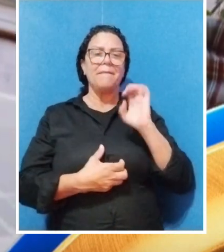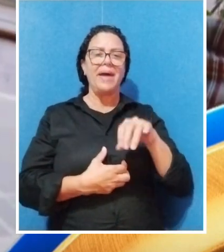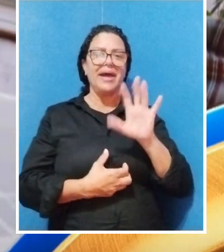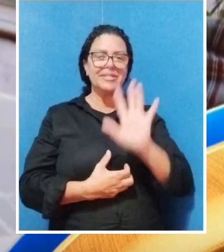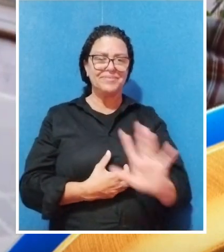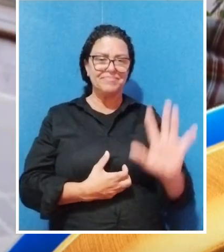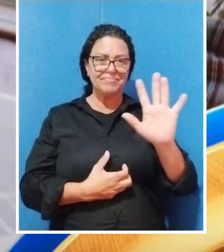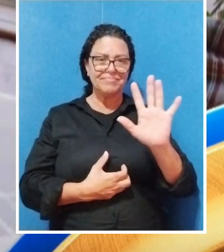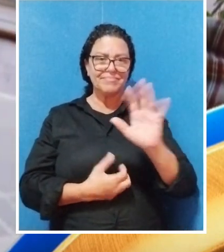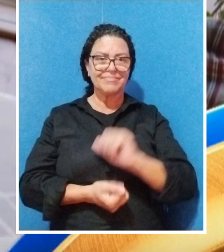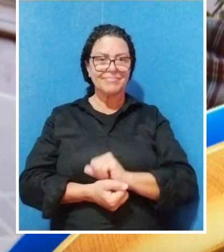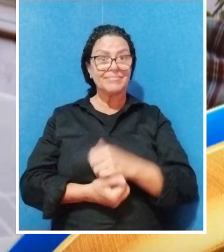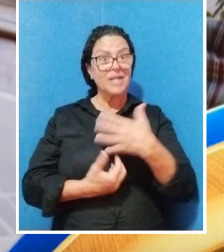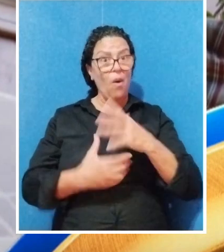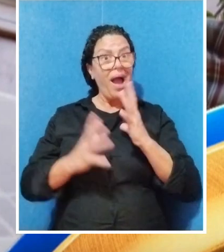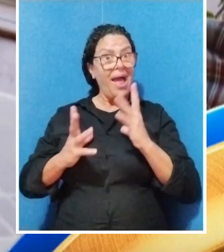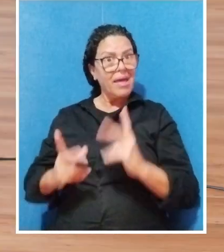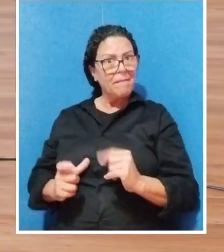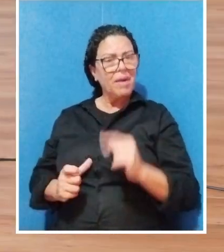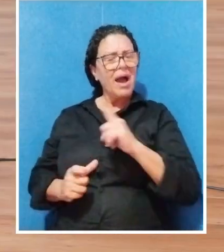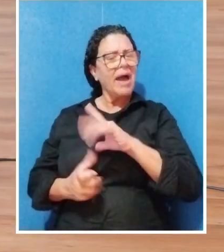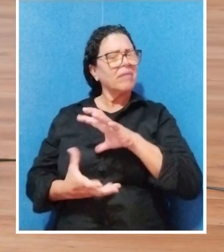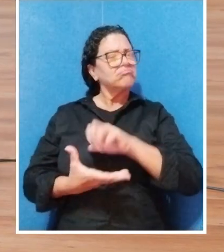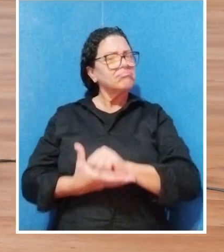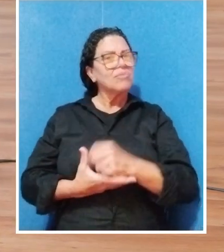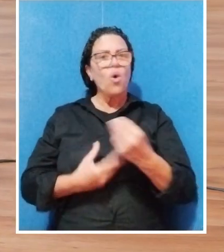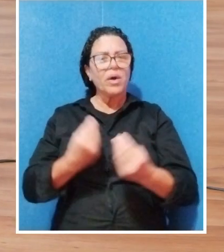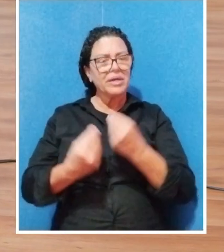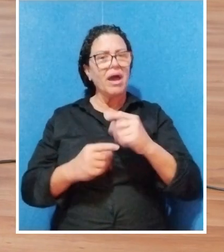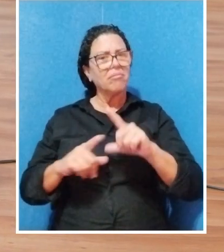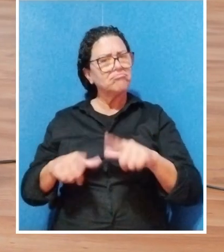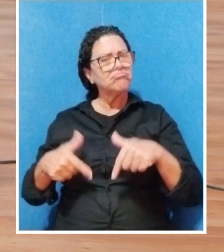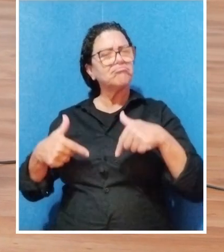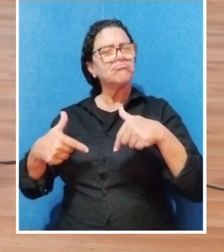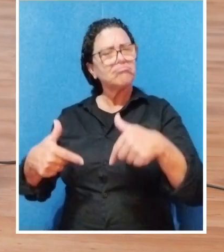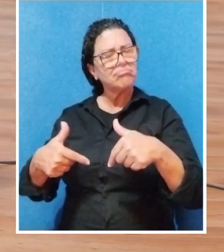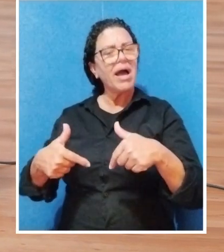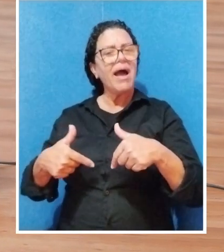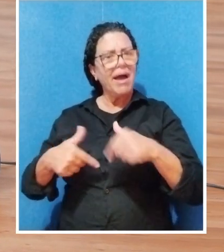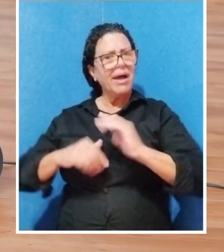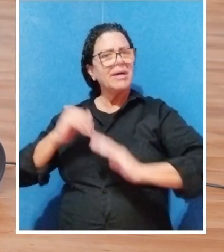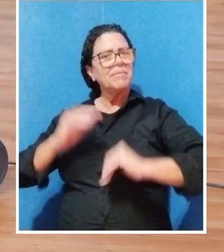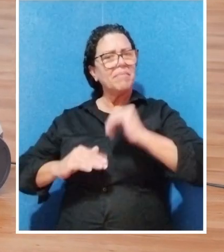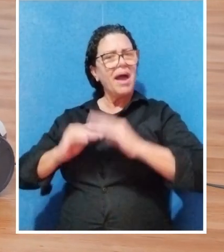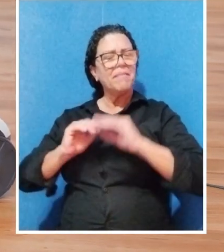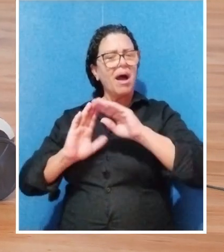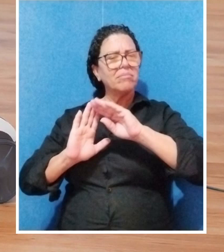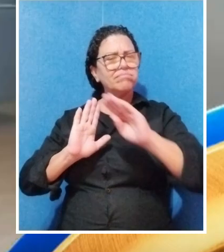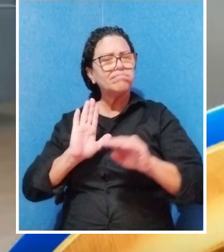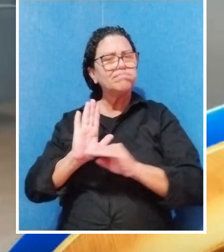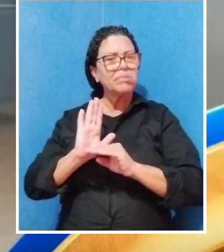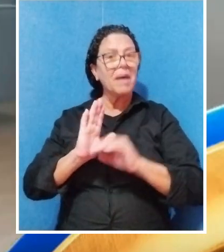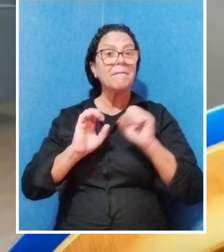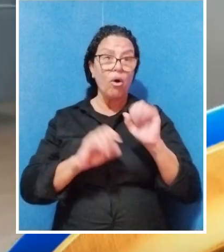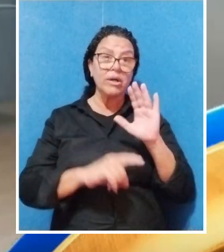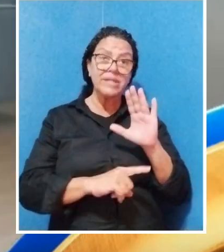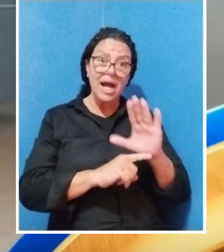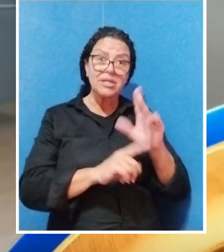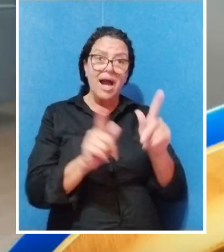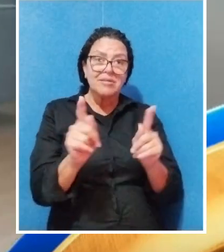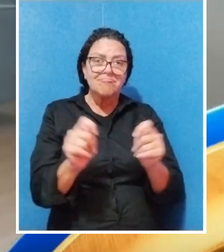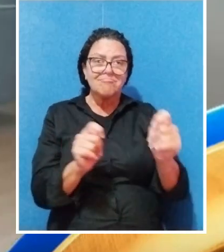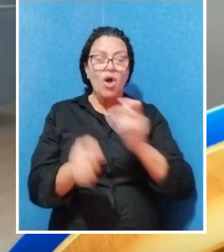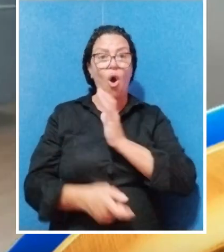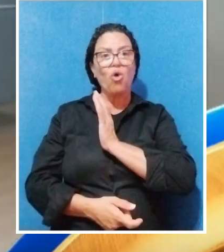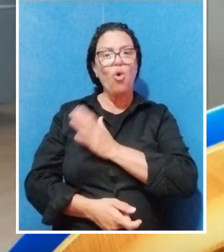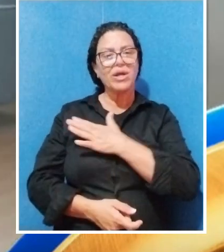o seu bem-estar geral. A limpeza é considerada uma forma de exercício de baixa intensidade e pode